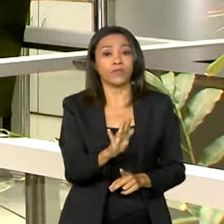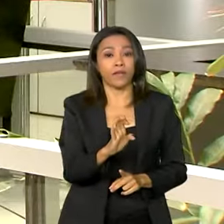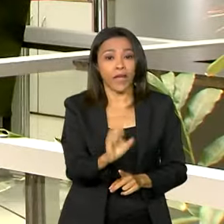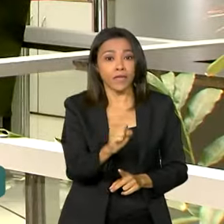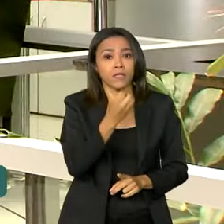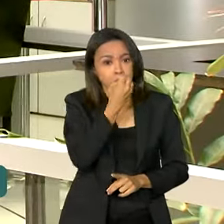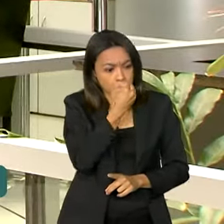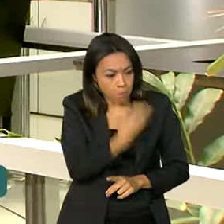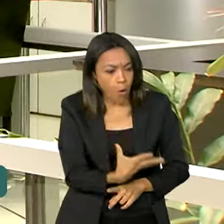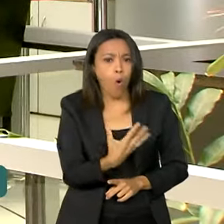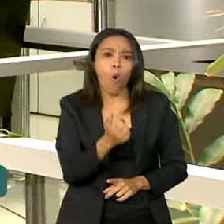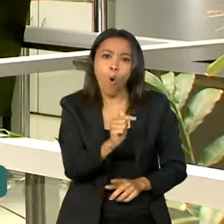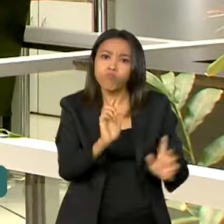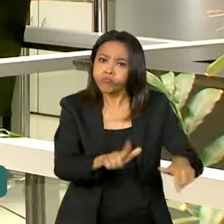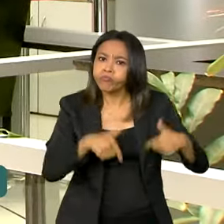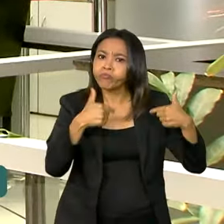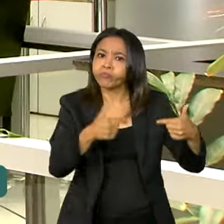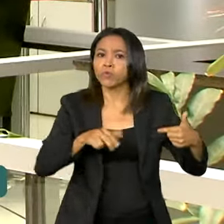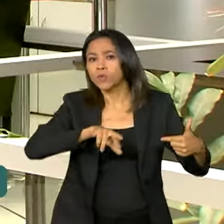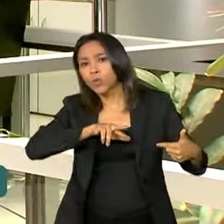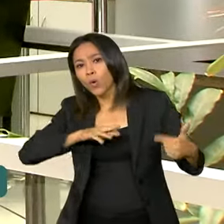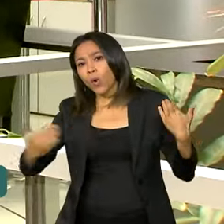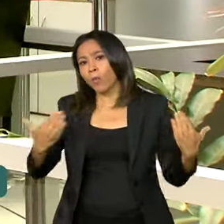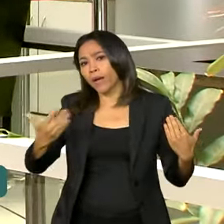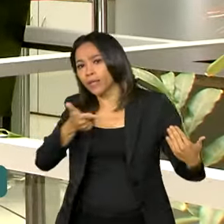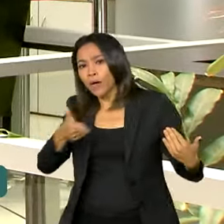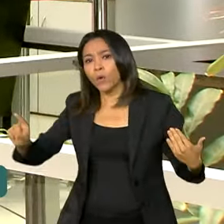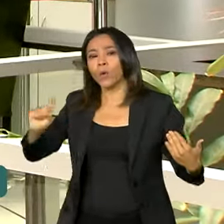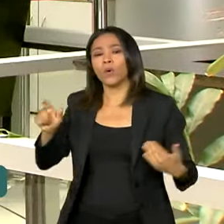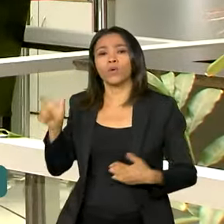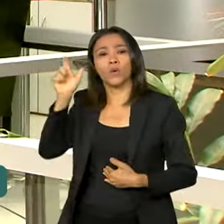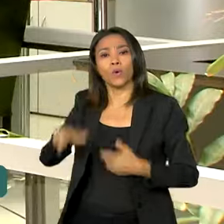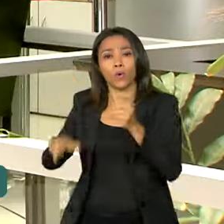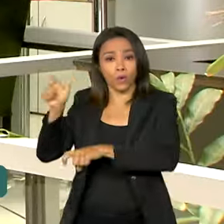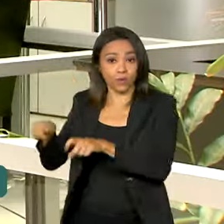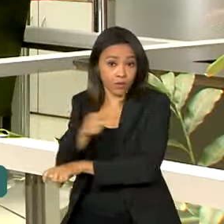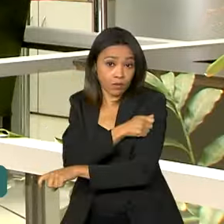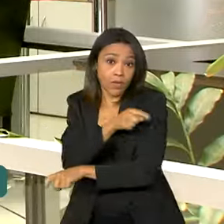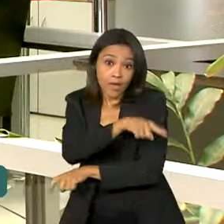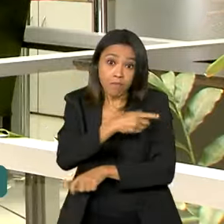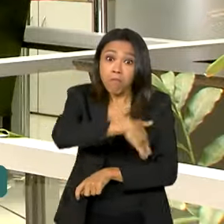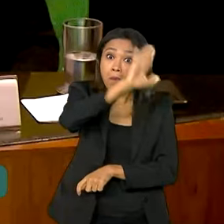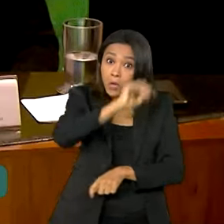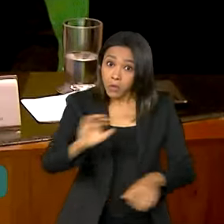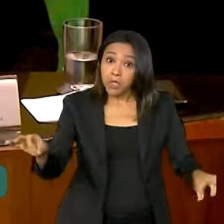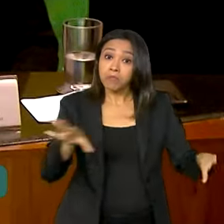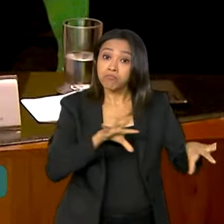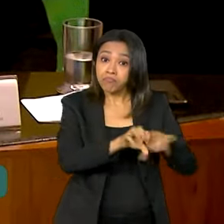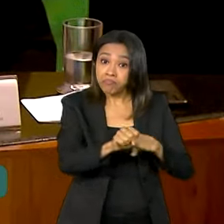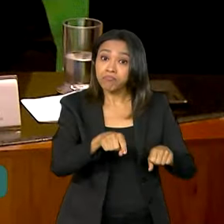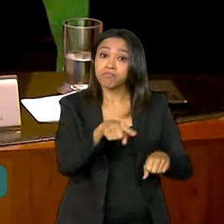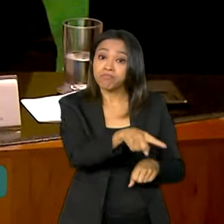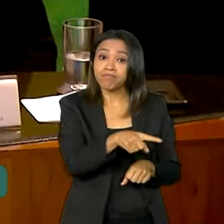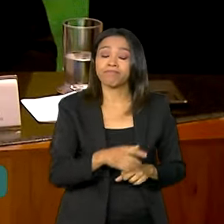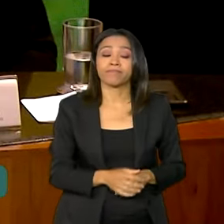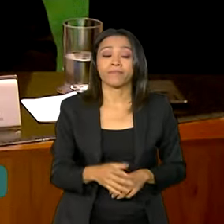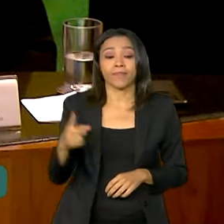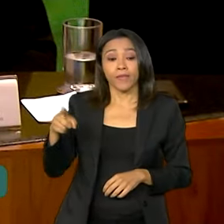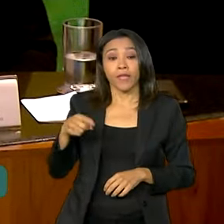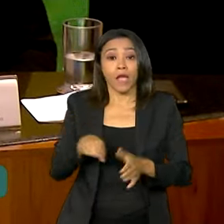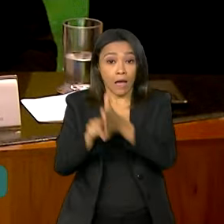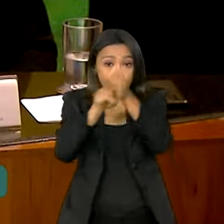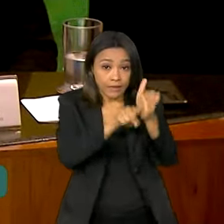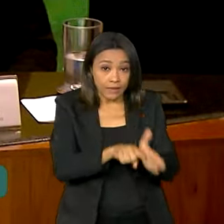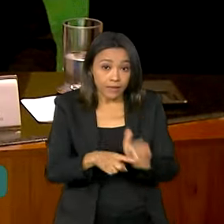melhor que os estudantes regulares, tem também uma taxa maior de conclusão dos cursos. Segundo o Censo, a